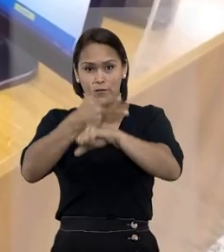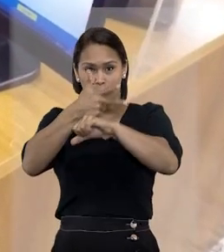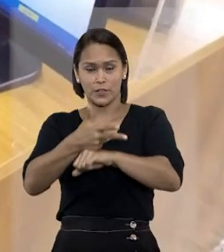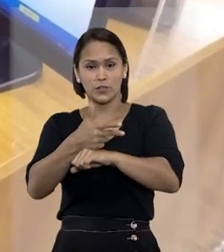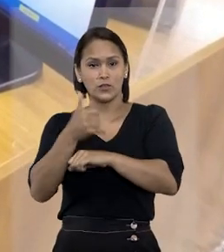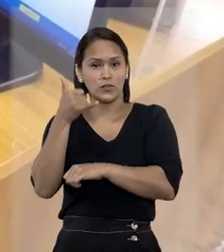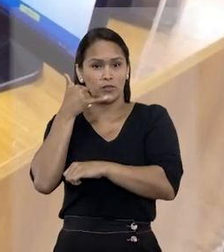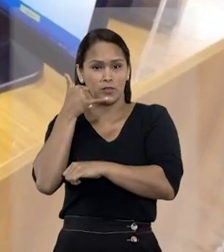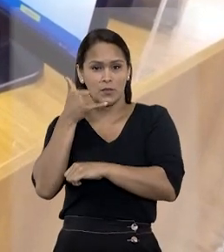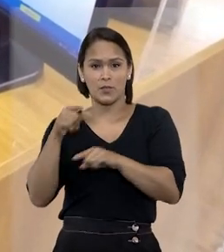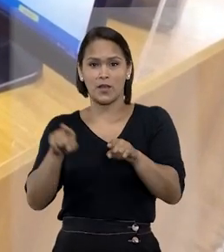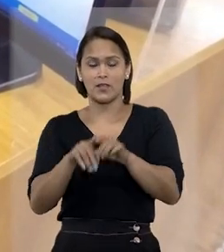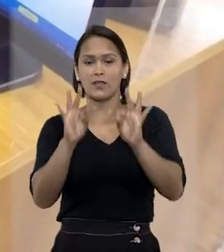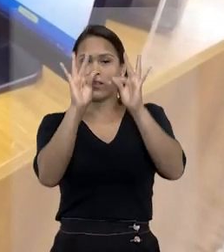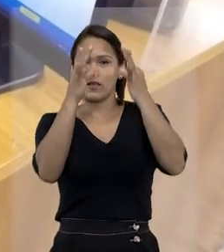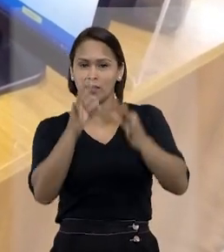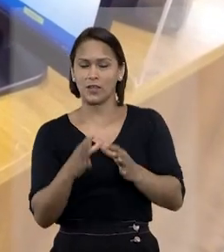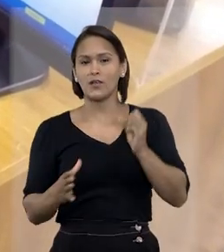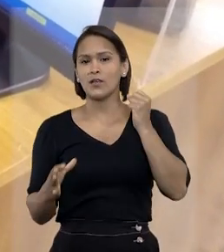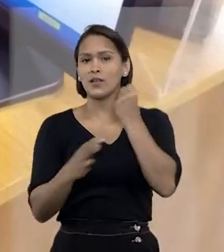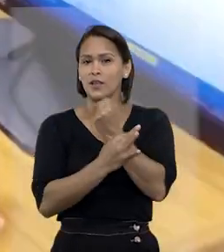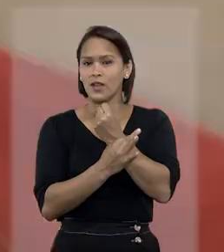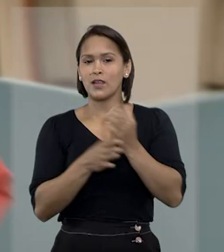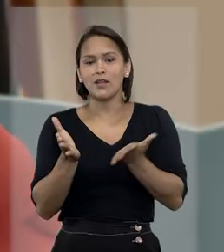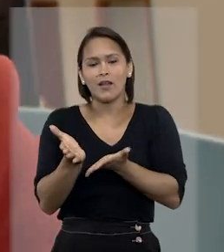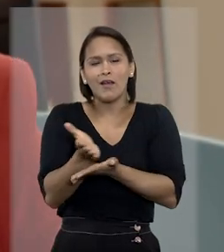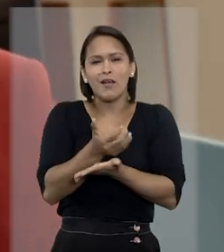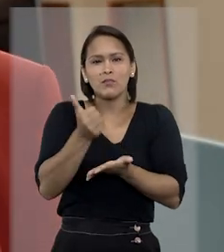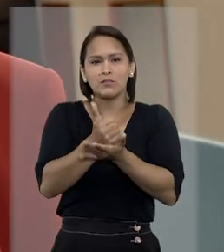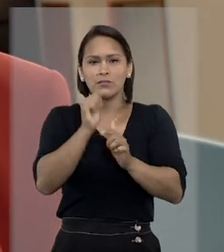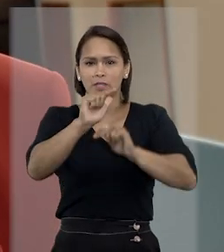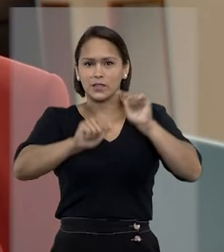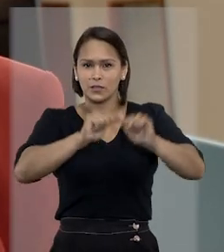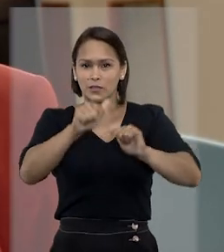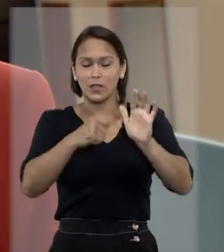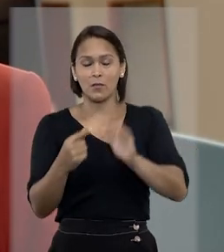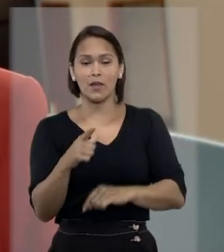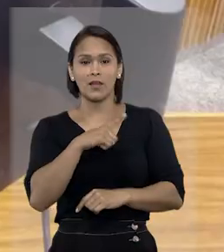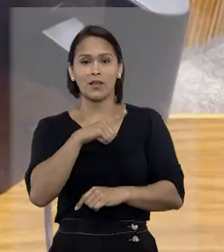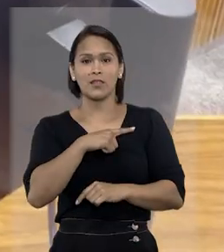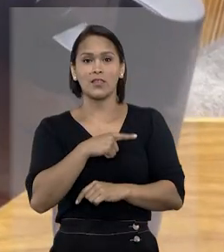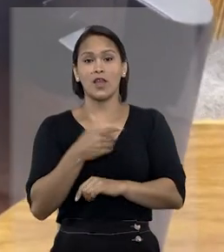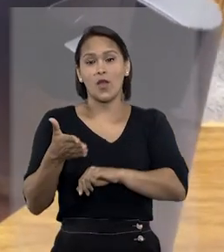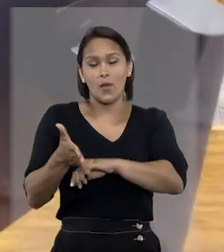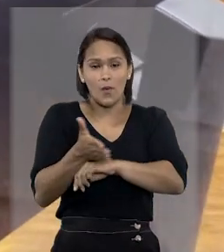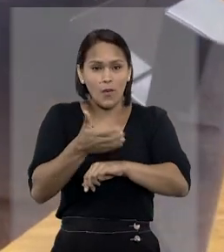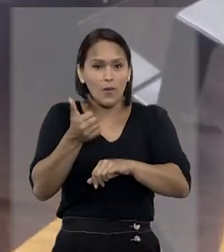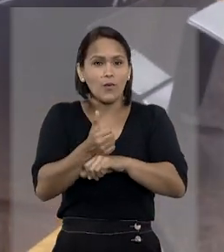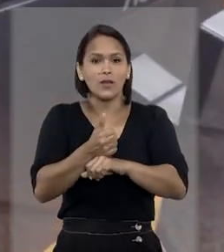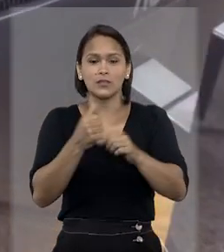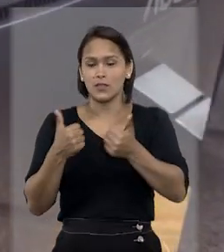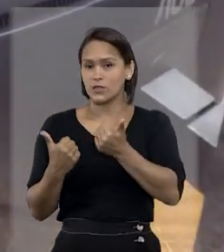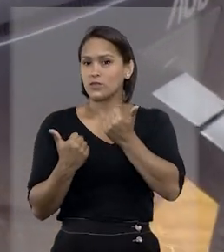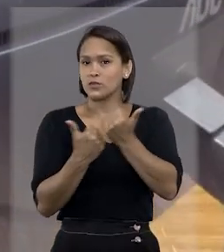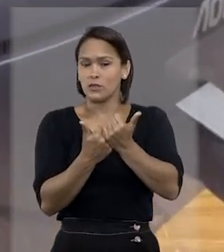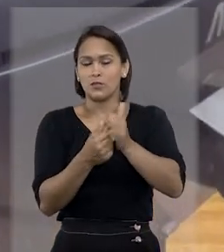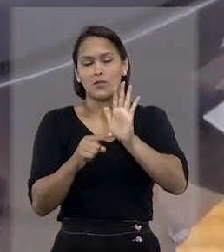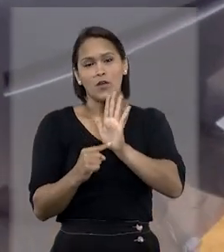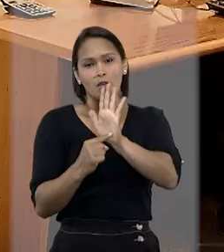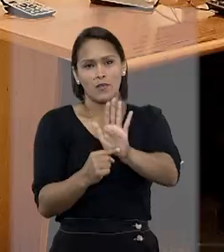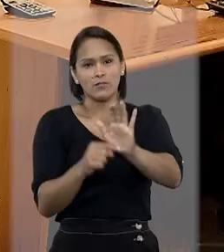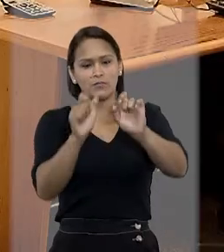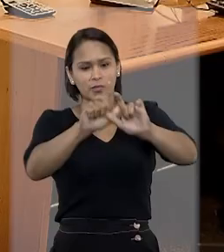videochamada. A tecnologia garante a excelência do serviço prestado com a mesma qualidade do apoio